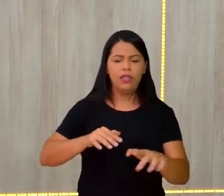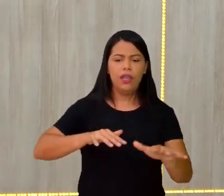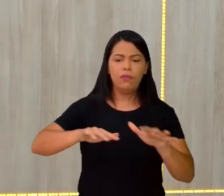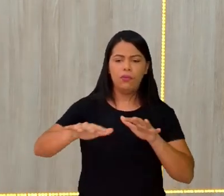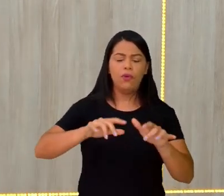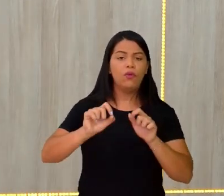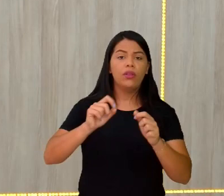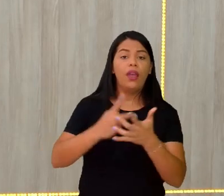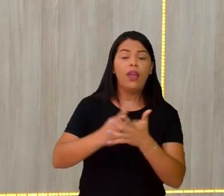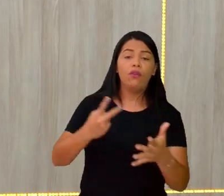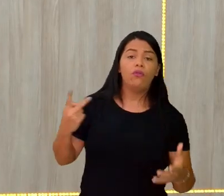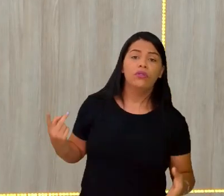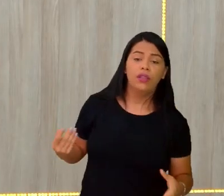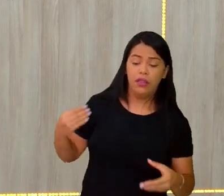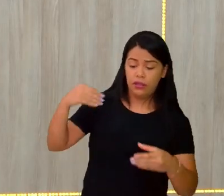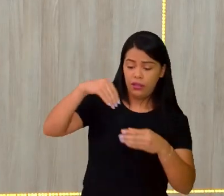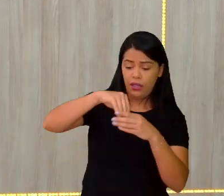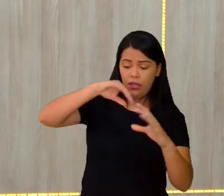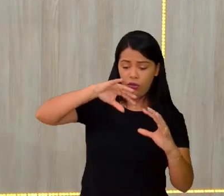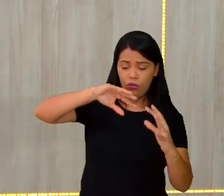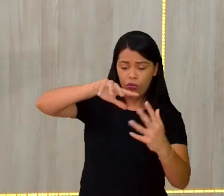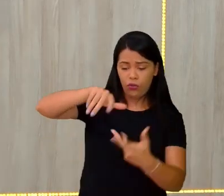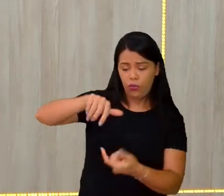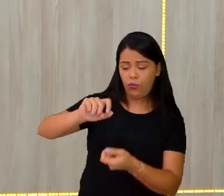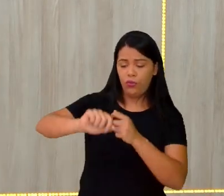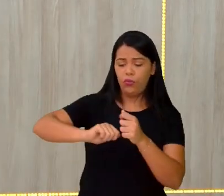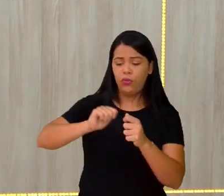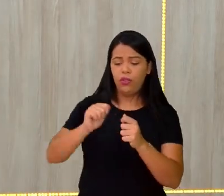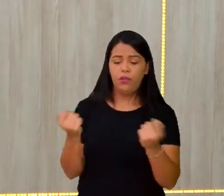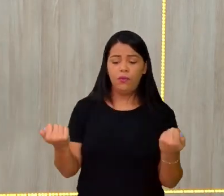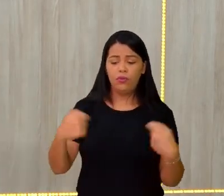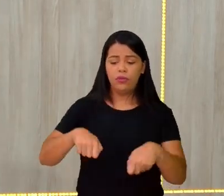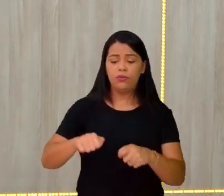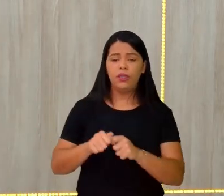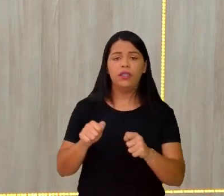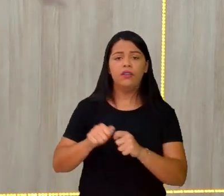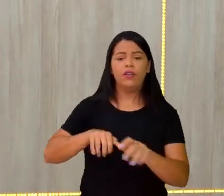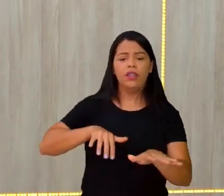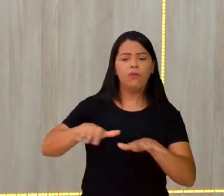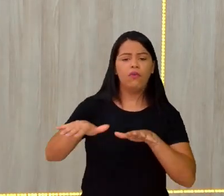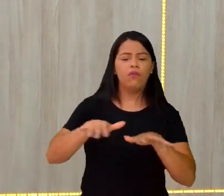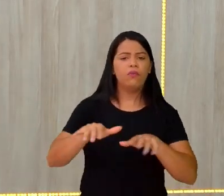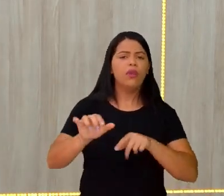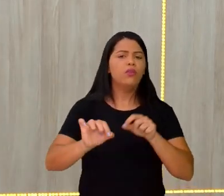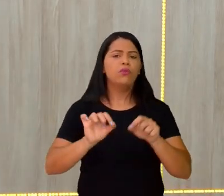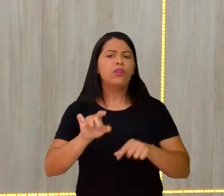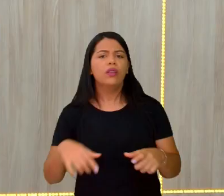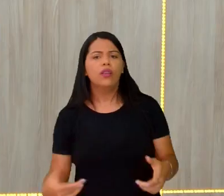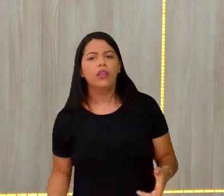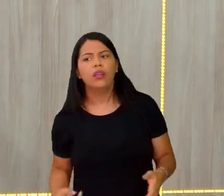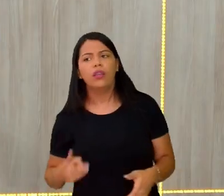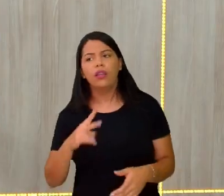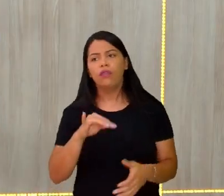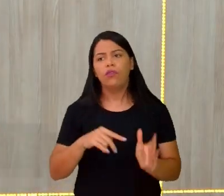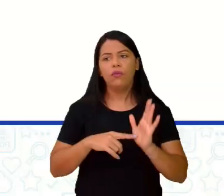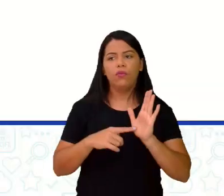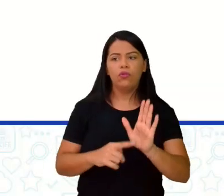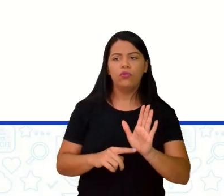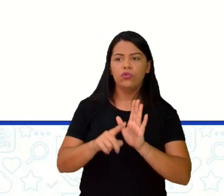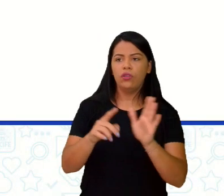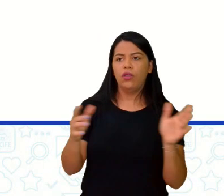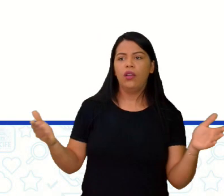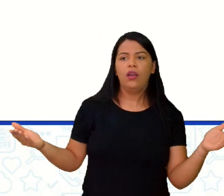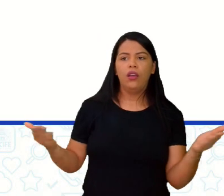na parte interna do planeta que proporciona esses movimentos? Vai chegar na sua tela aqui